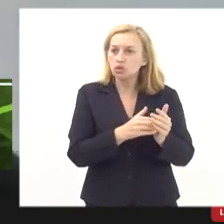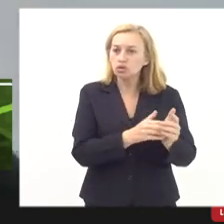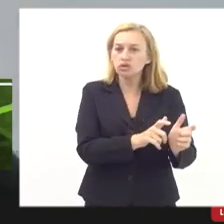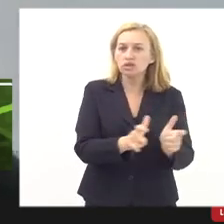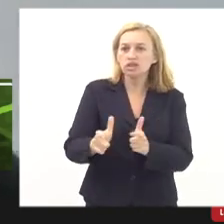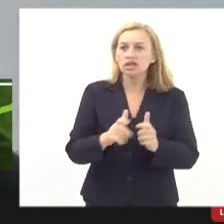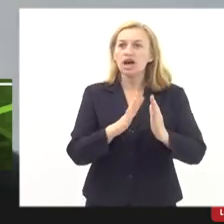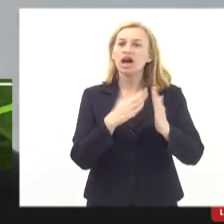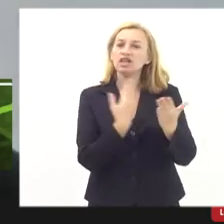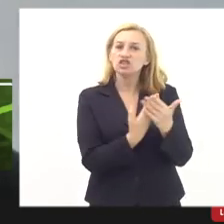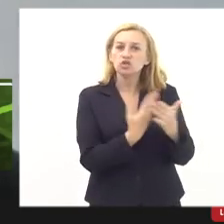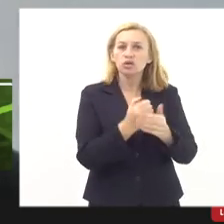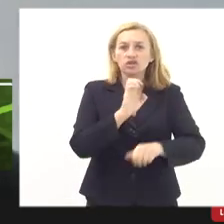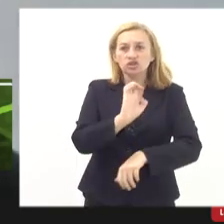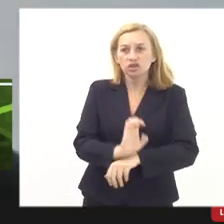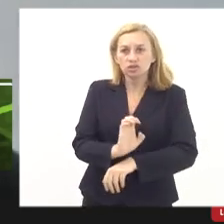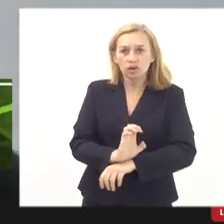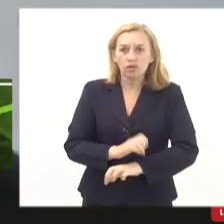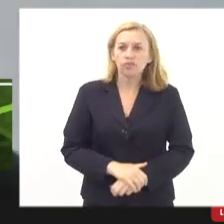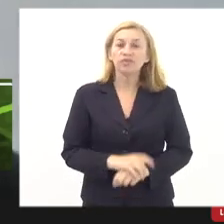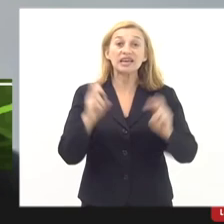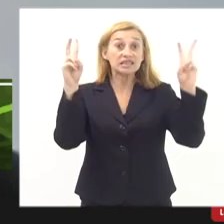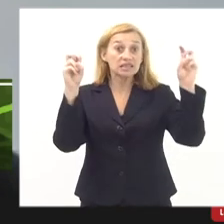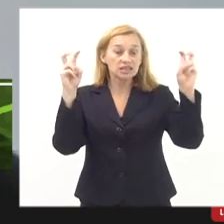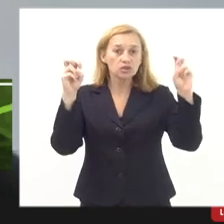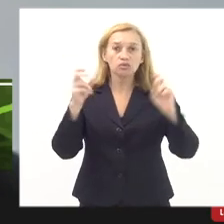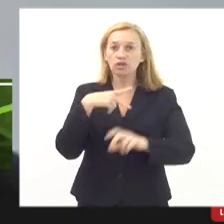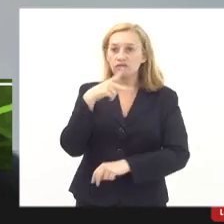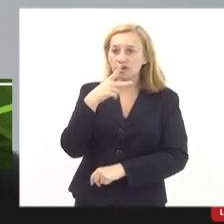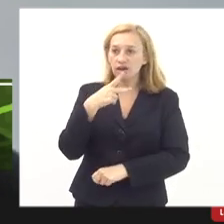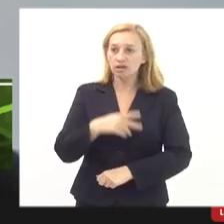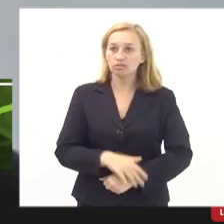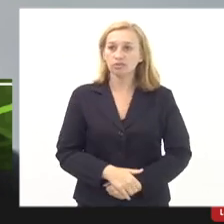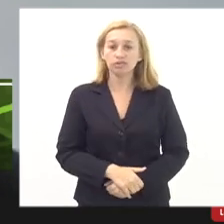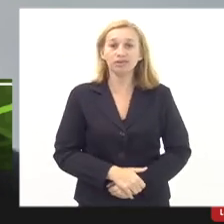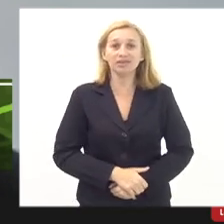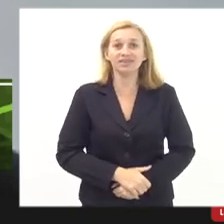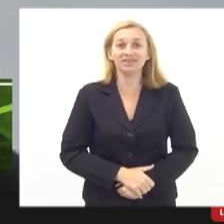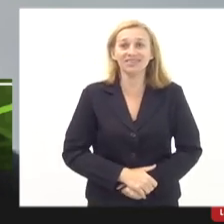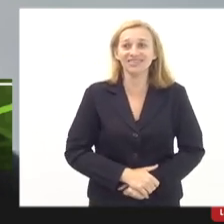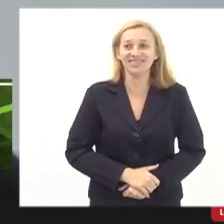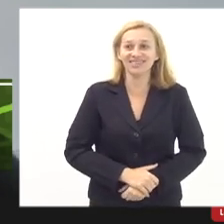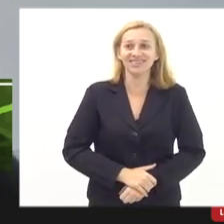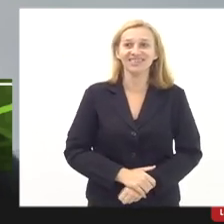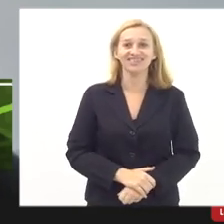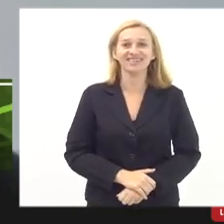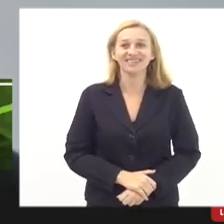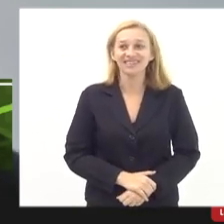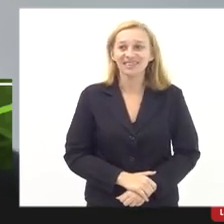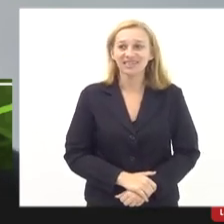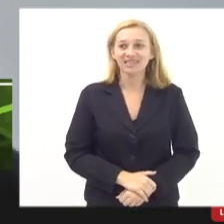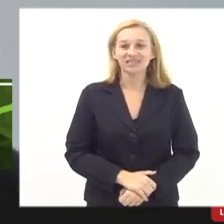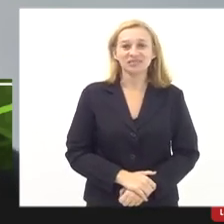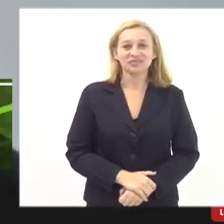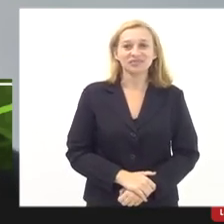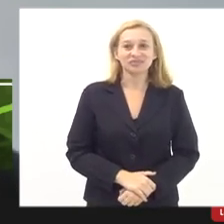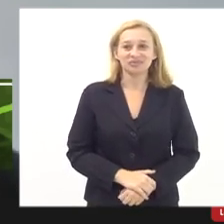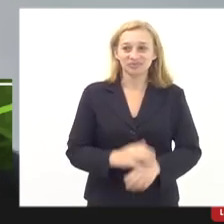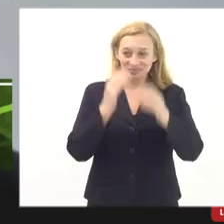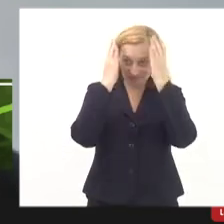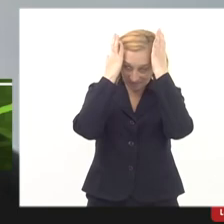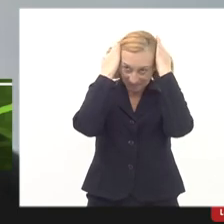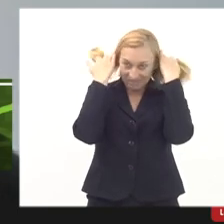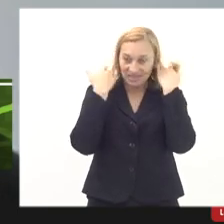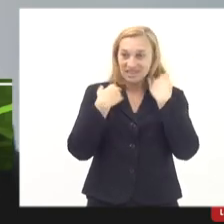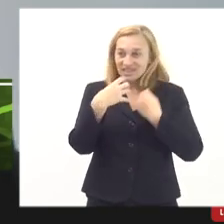escolas estaduais. Essa questão que a gente colocou a quantidade de alunos comendo, comendo mais, tem